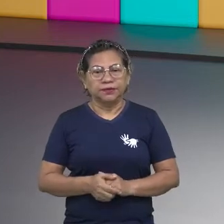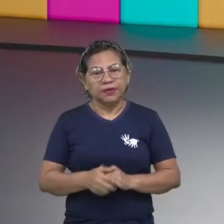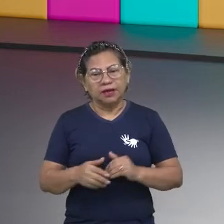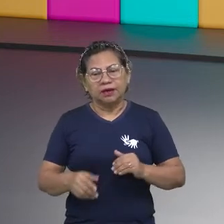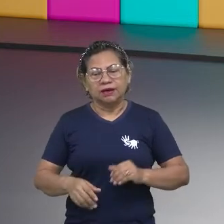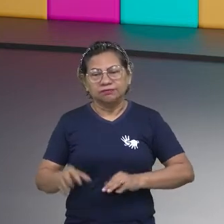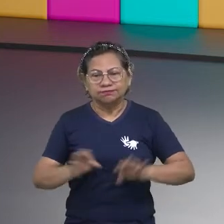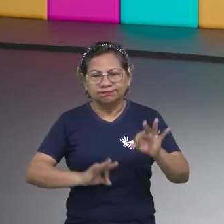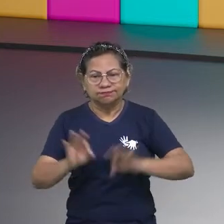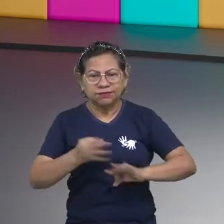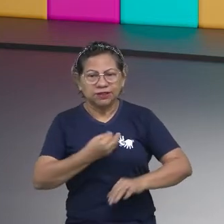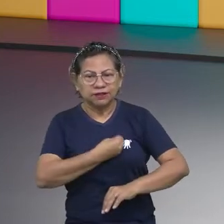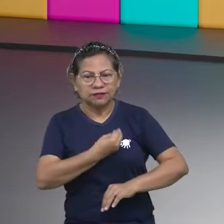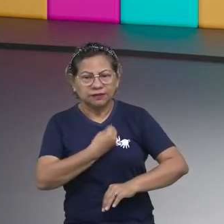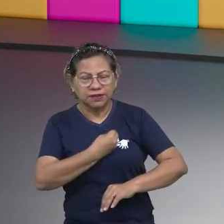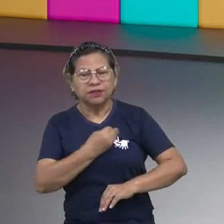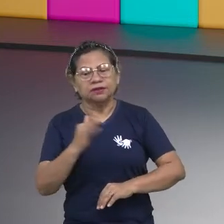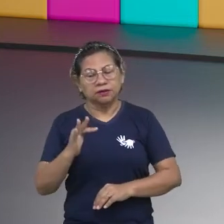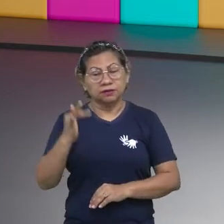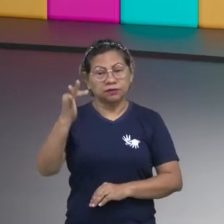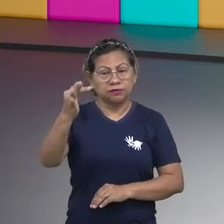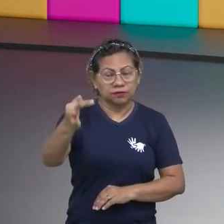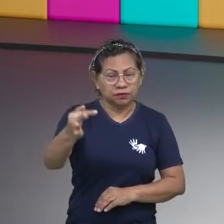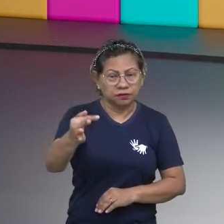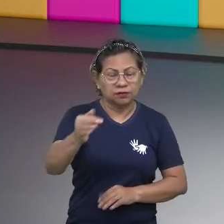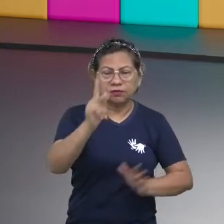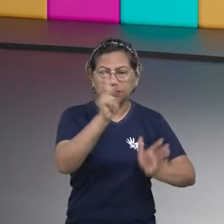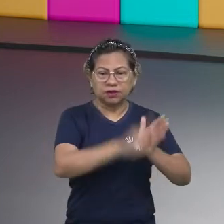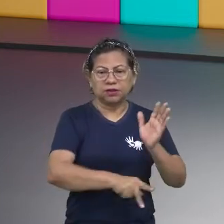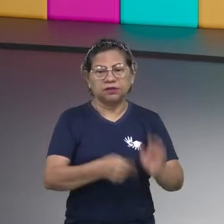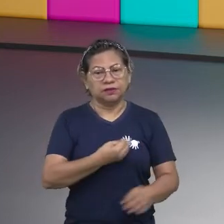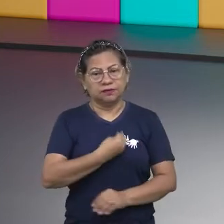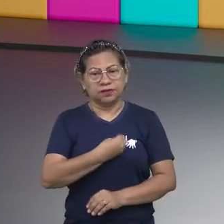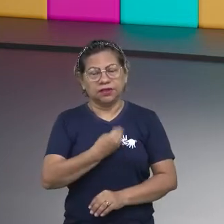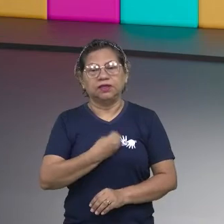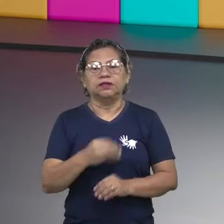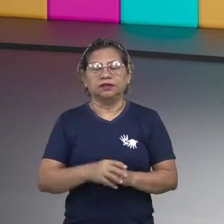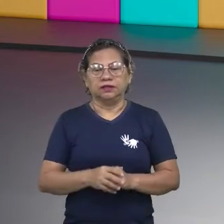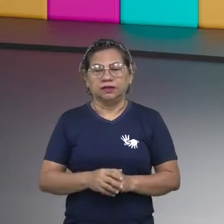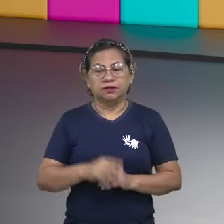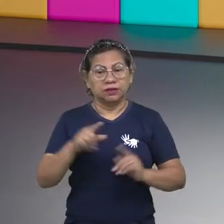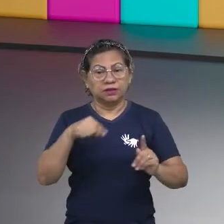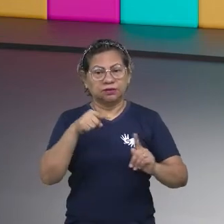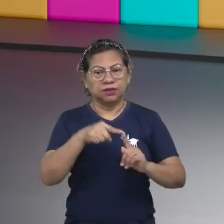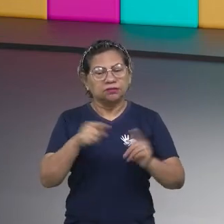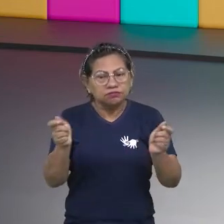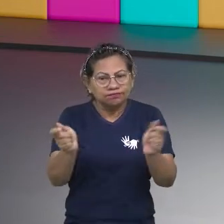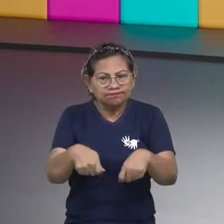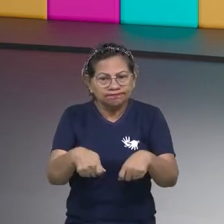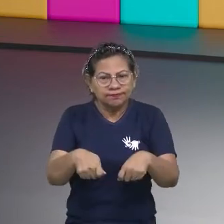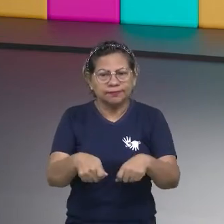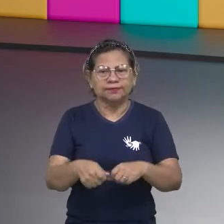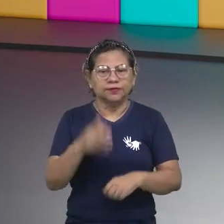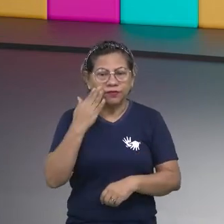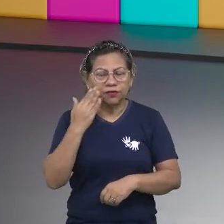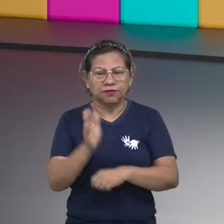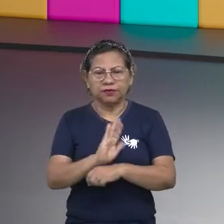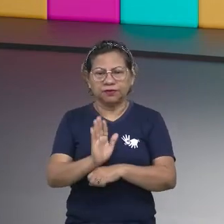pensamento sempre positivo. E ajudar no projeto de vida de vocês. E que tudo é possível. Vamos assistir?